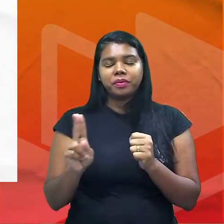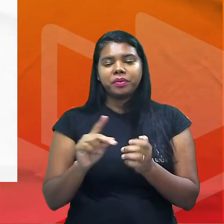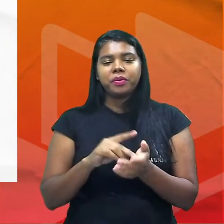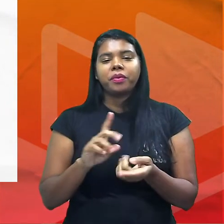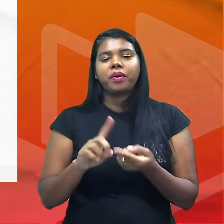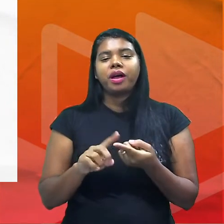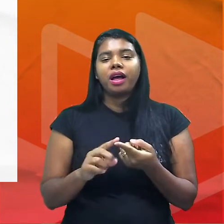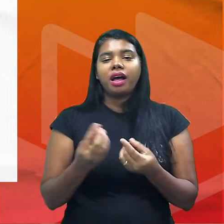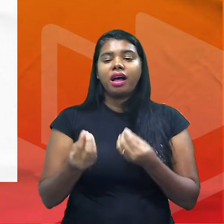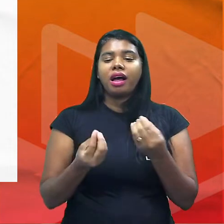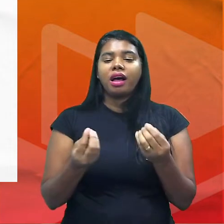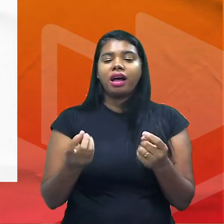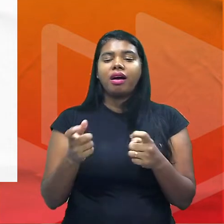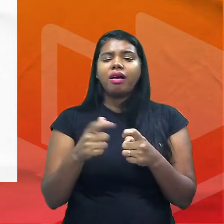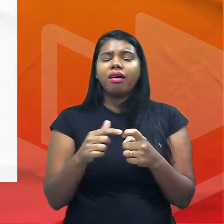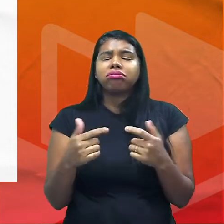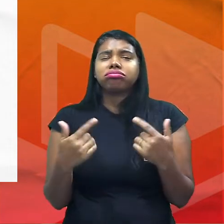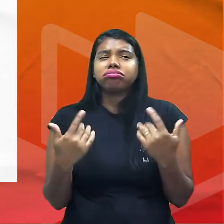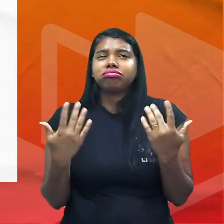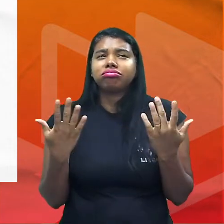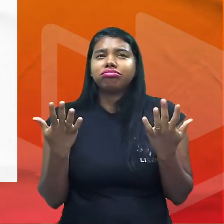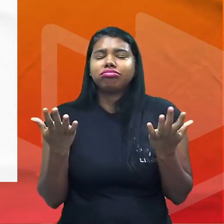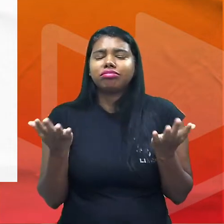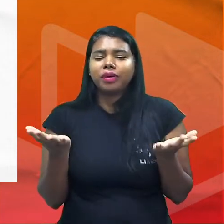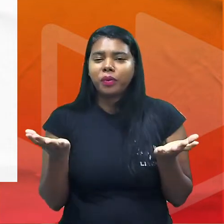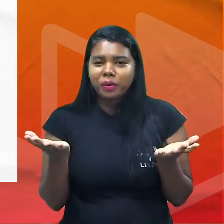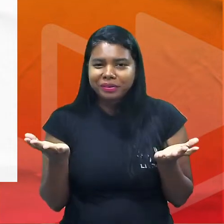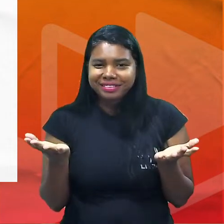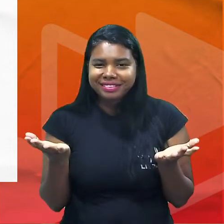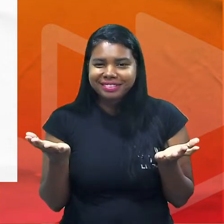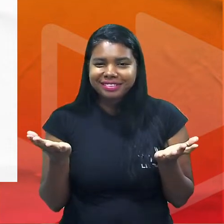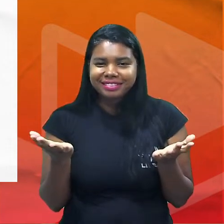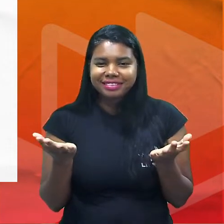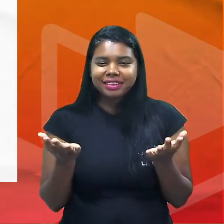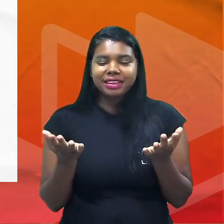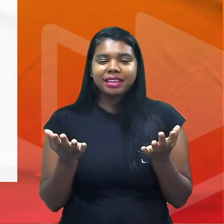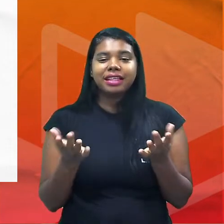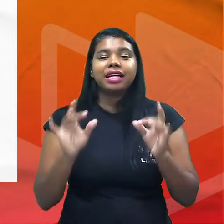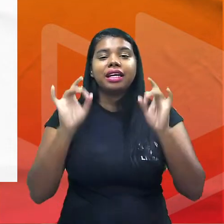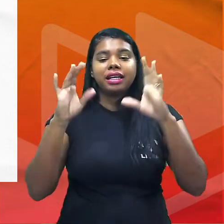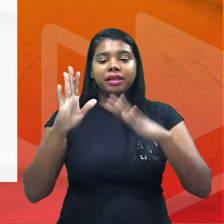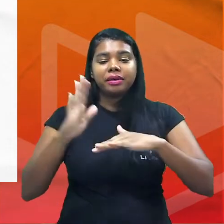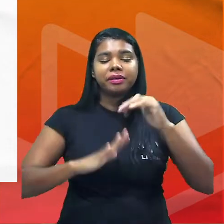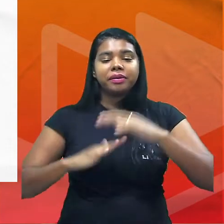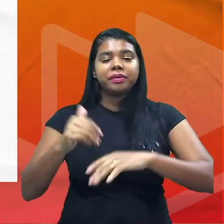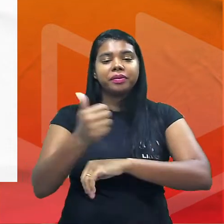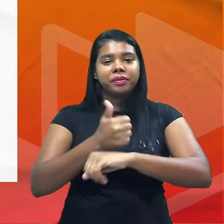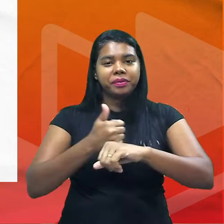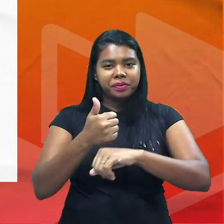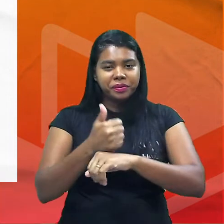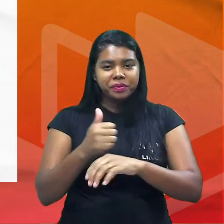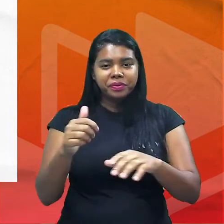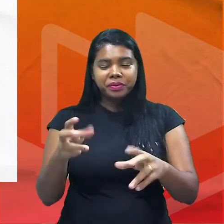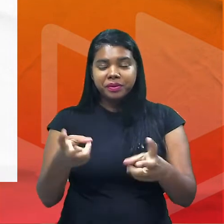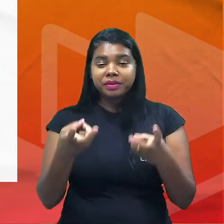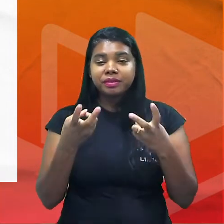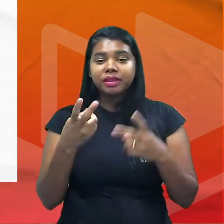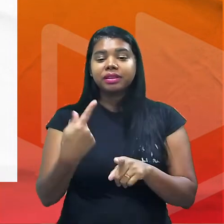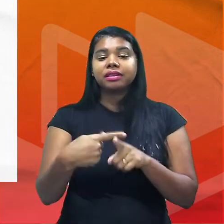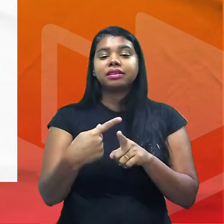o médico o qual o médico o qual é um especialista ok então fica atento porque